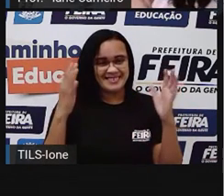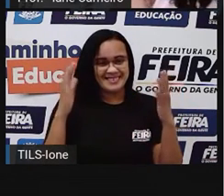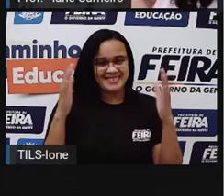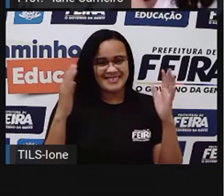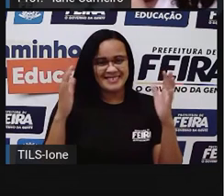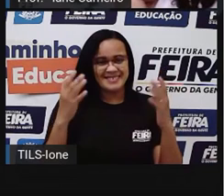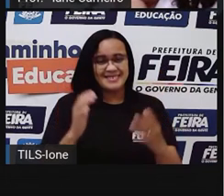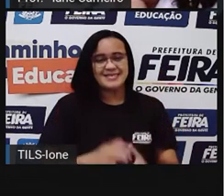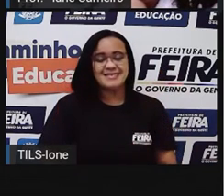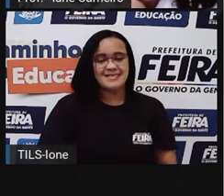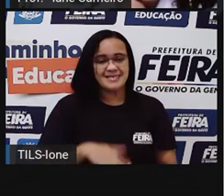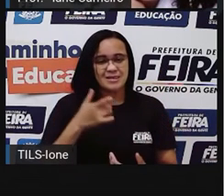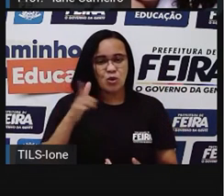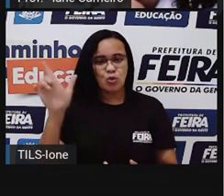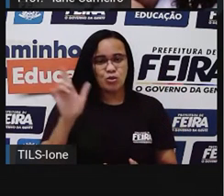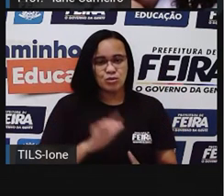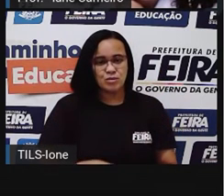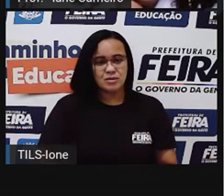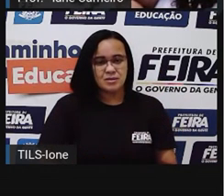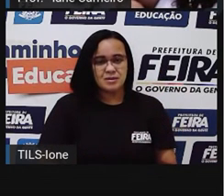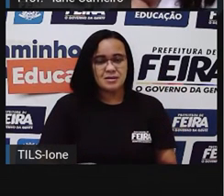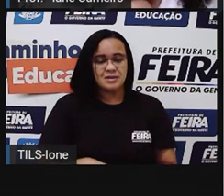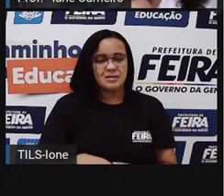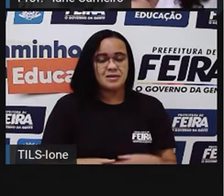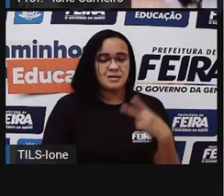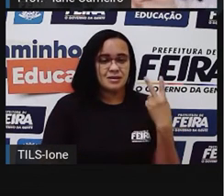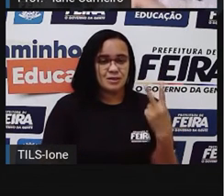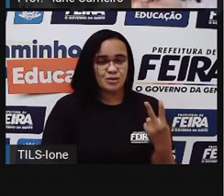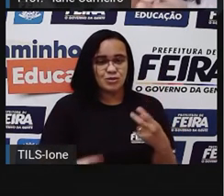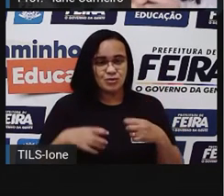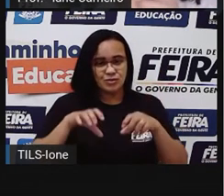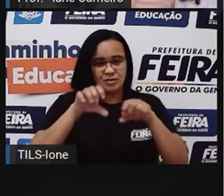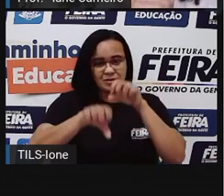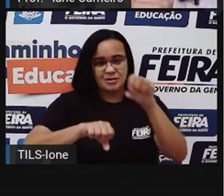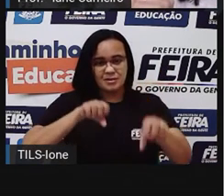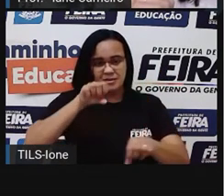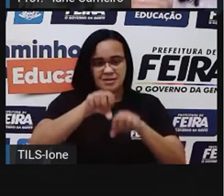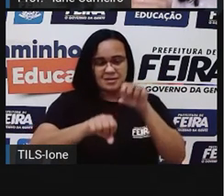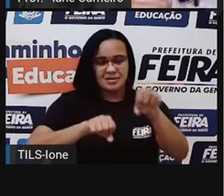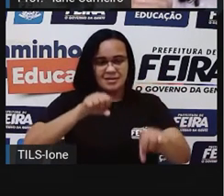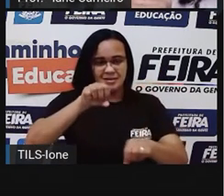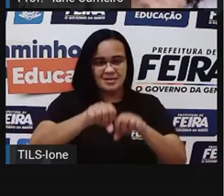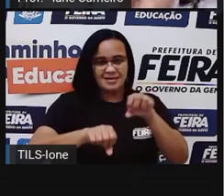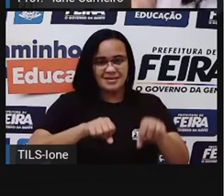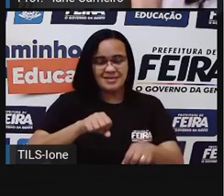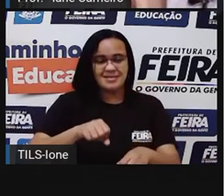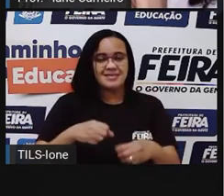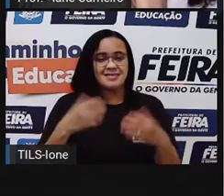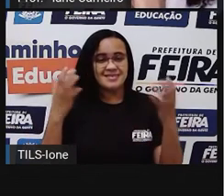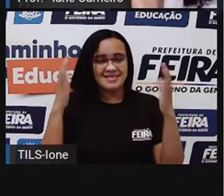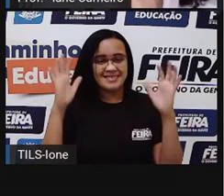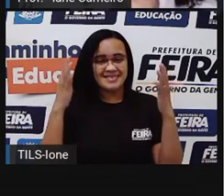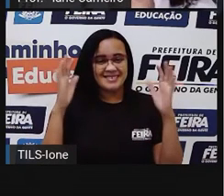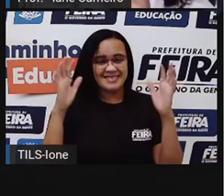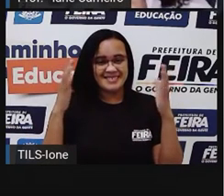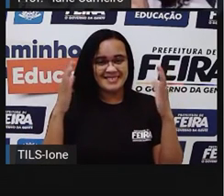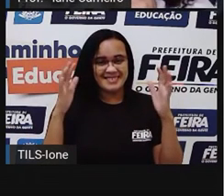Vamos ver outro. Número 2. Bicicleta. Acho que está no 8. Você acha que no 8 também? Olha, acertei.